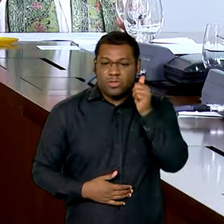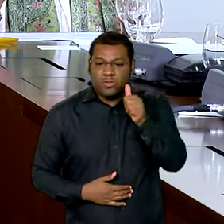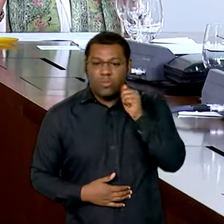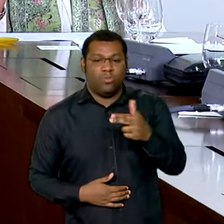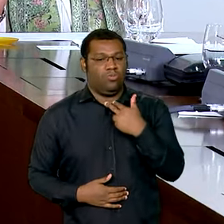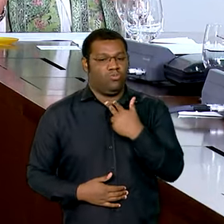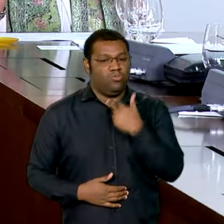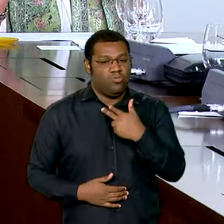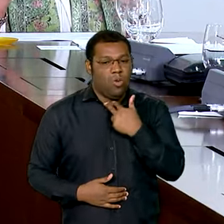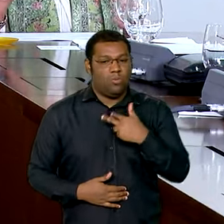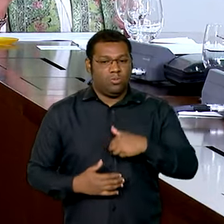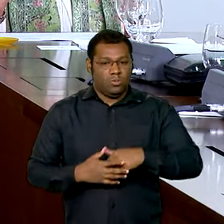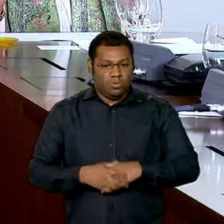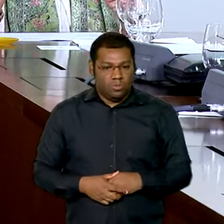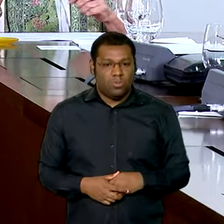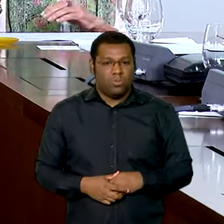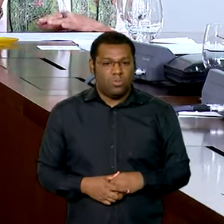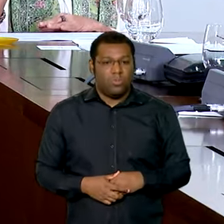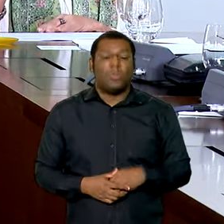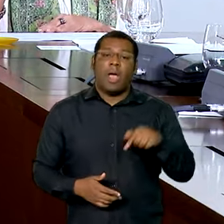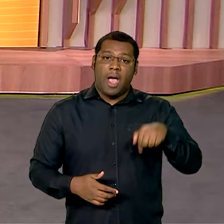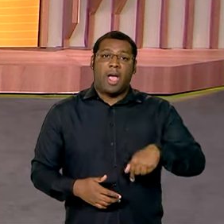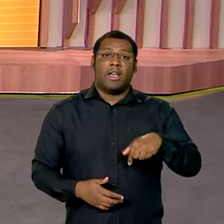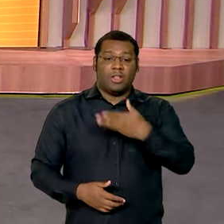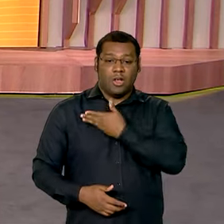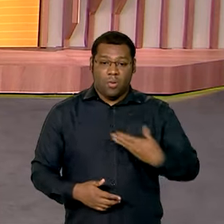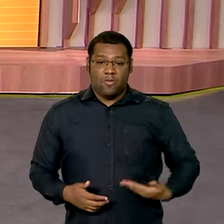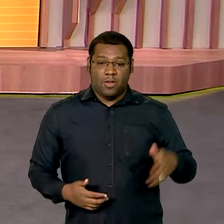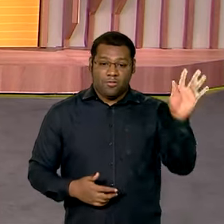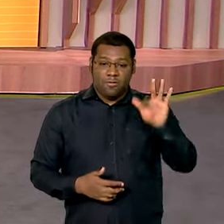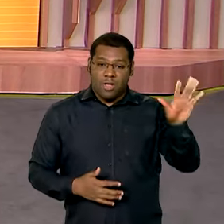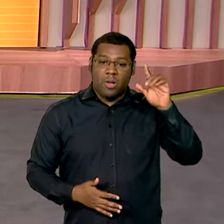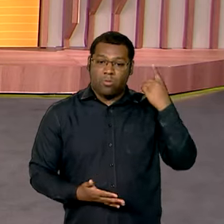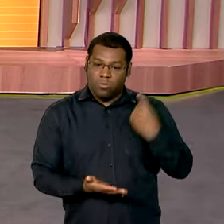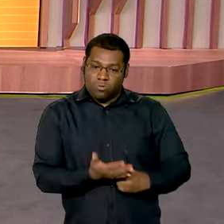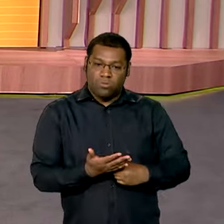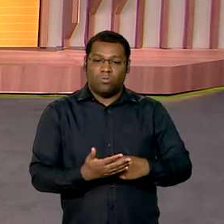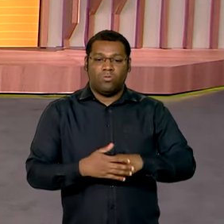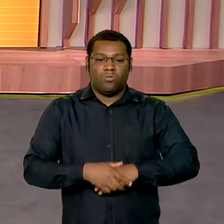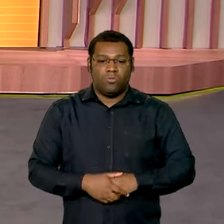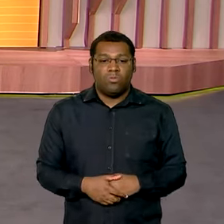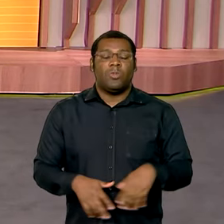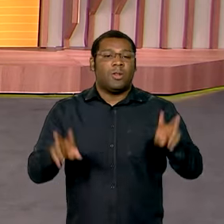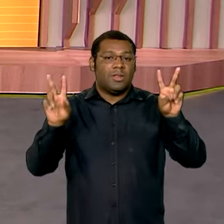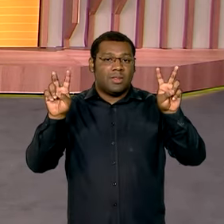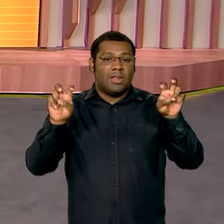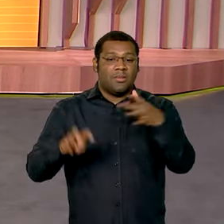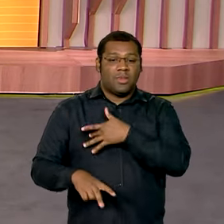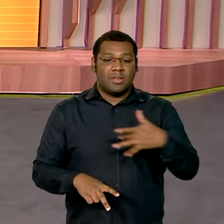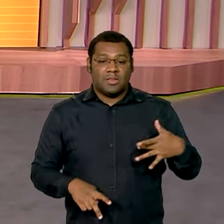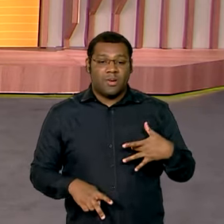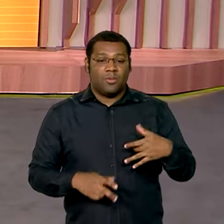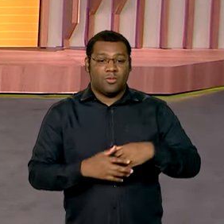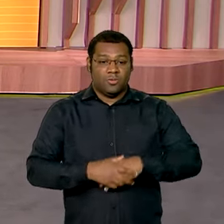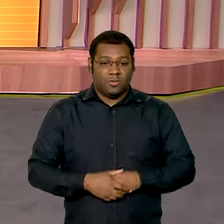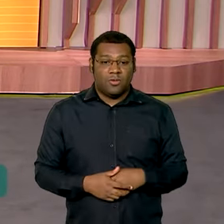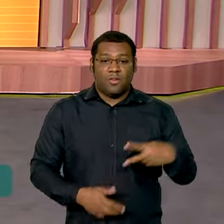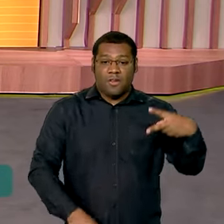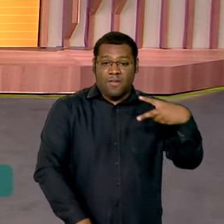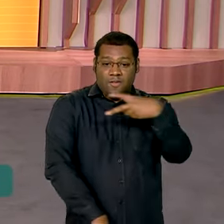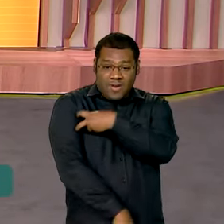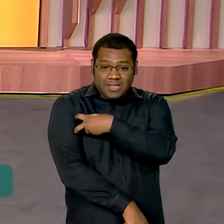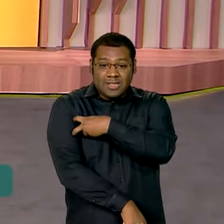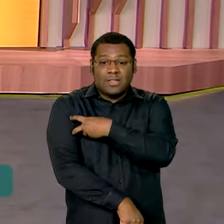acontece. Então, esse é o nosso compromisso. E ainda sobre saúde, foi ampliada a vacinação